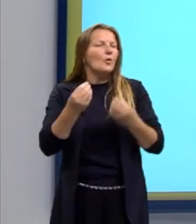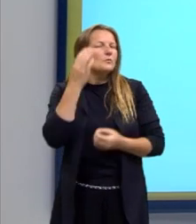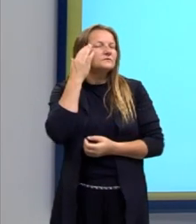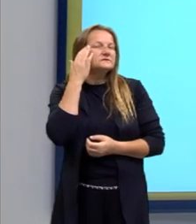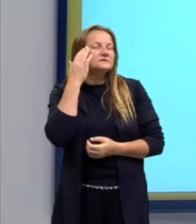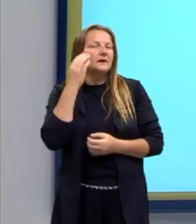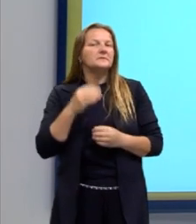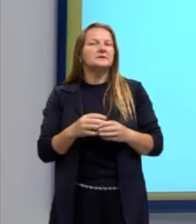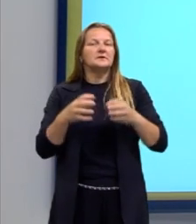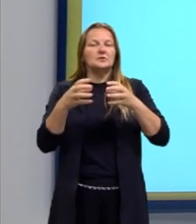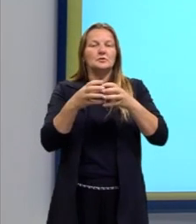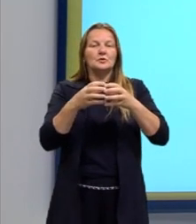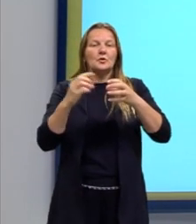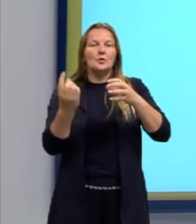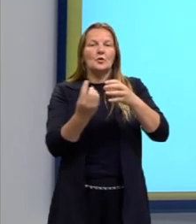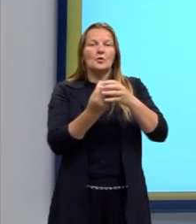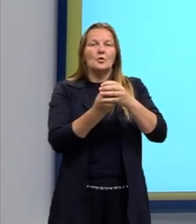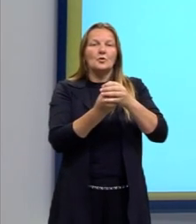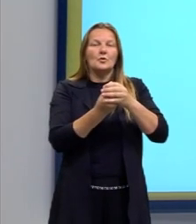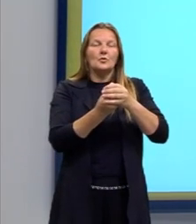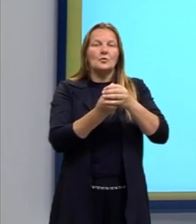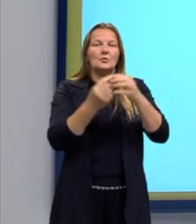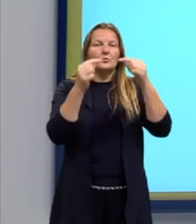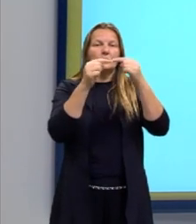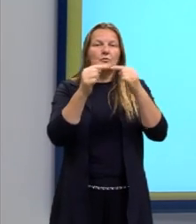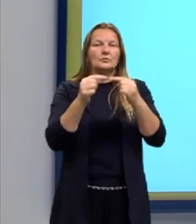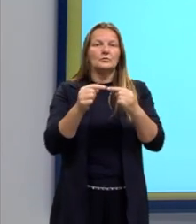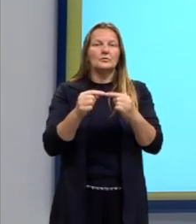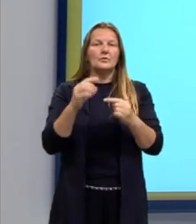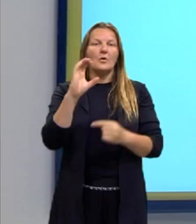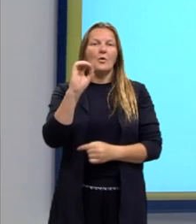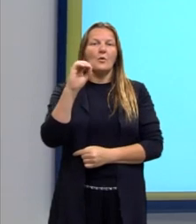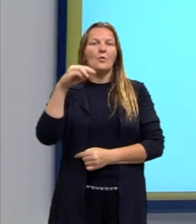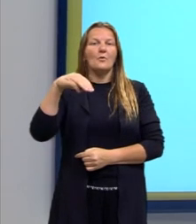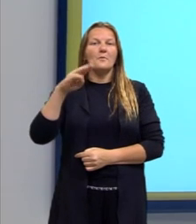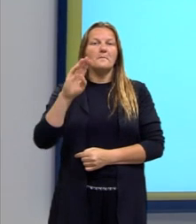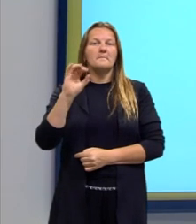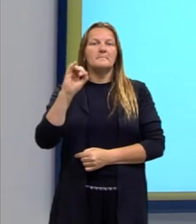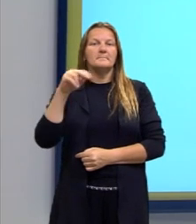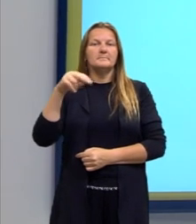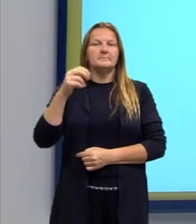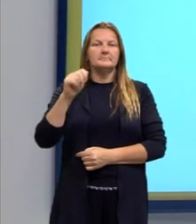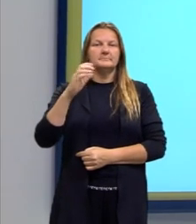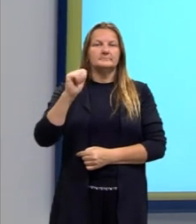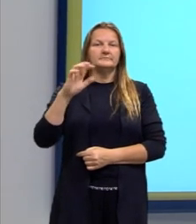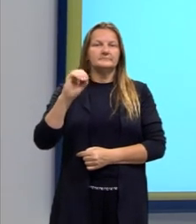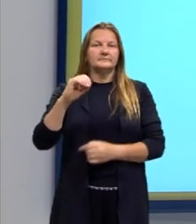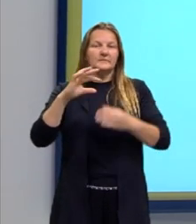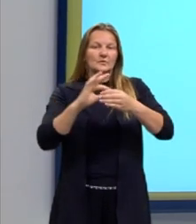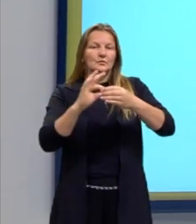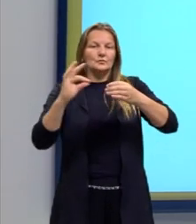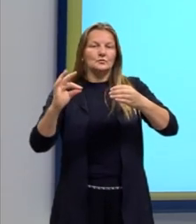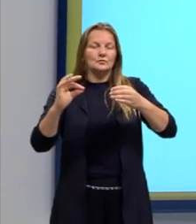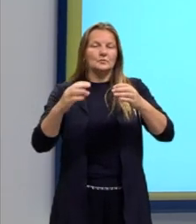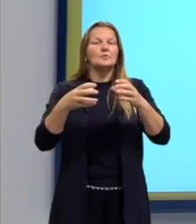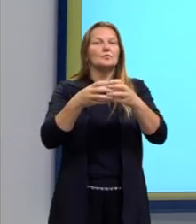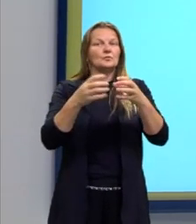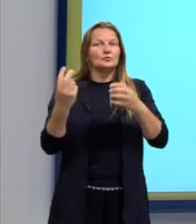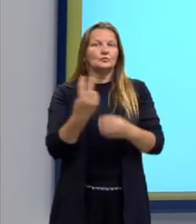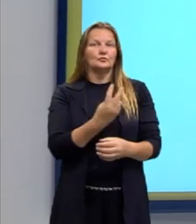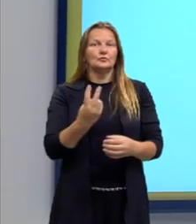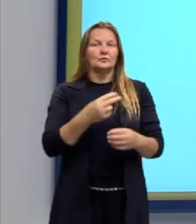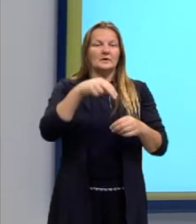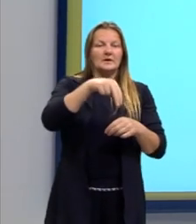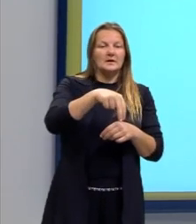o arranjo e a combinação? Se em ambos os casos eu estou trabalhando com uma parte do conjunto, então